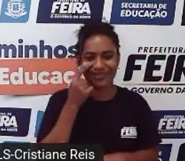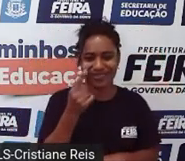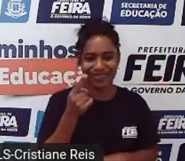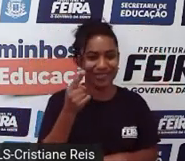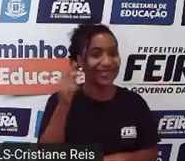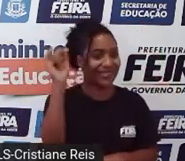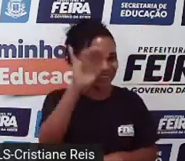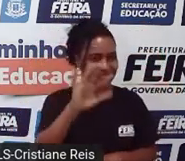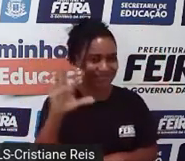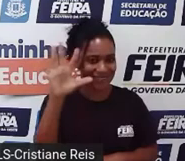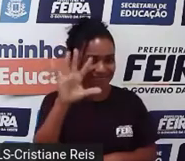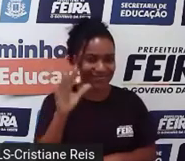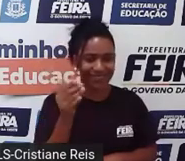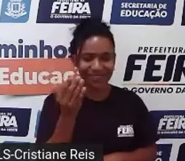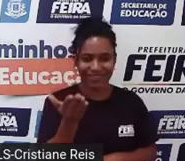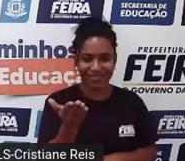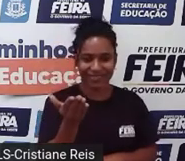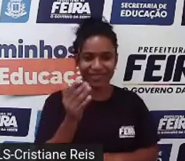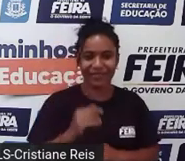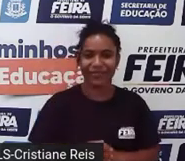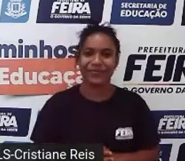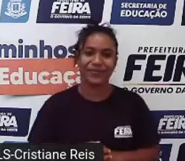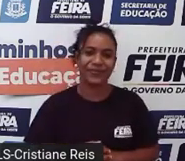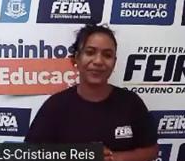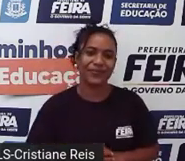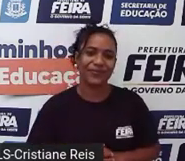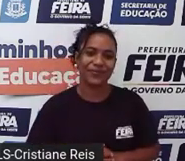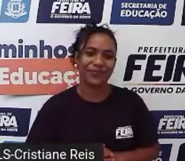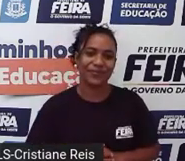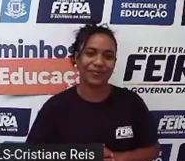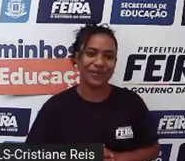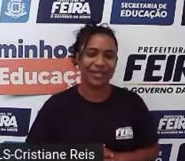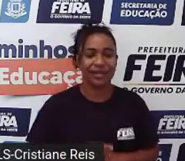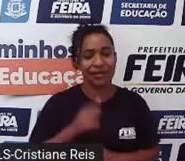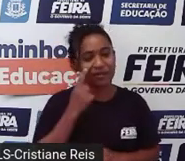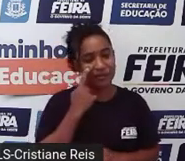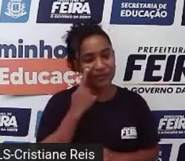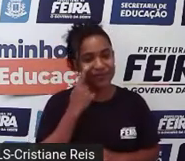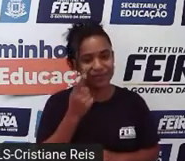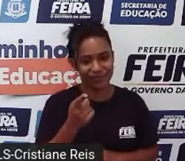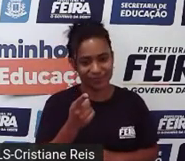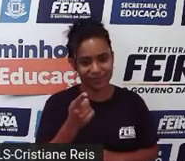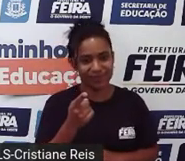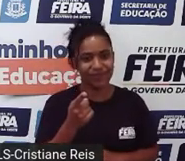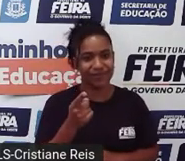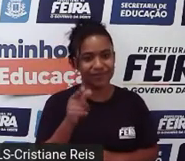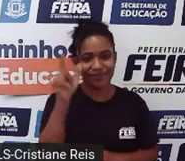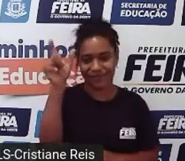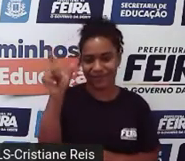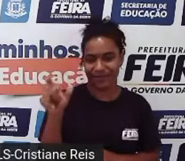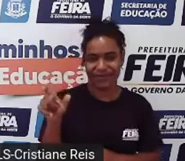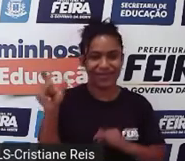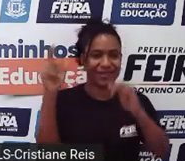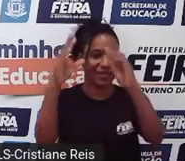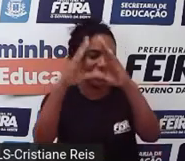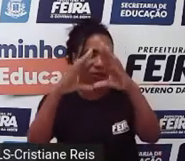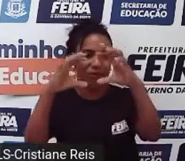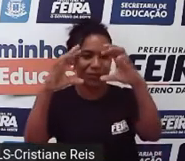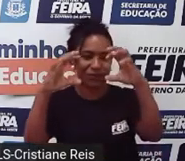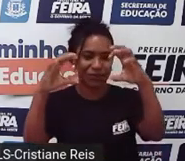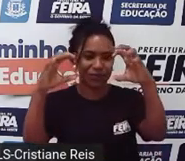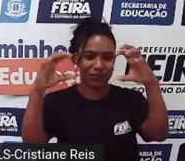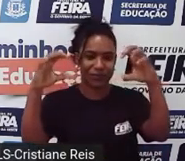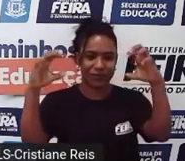nevando. Já neste caso, a gente observa que o personagem, que é representado aqui pela